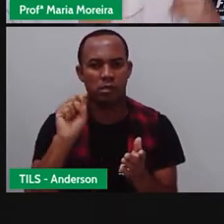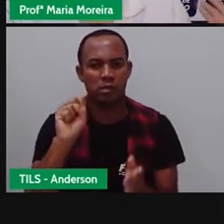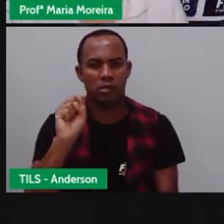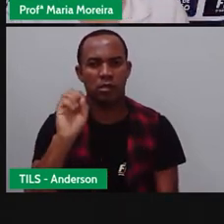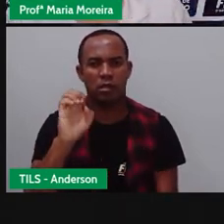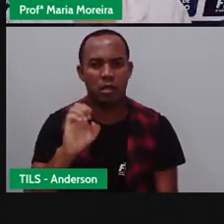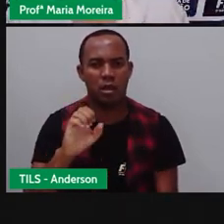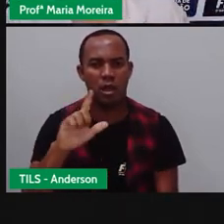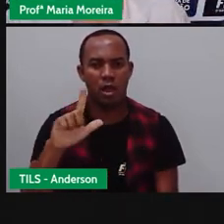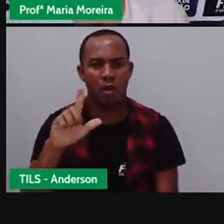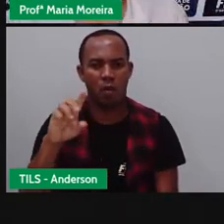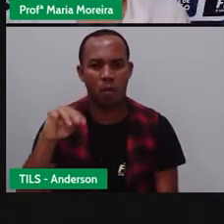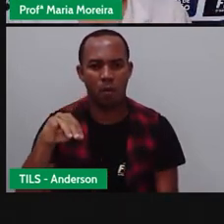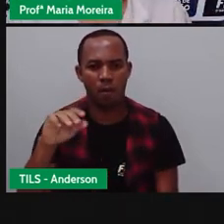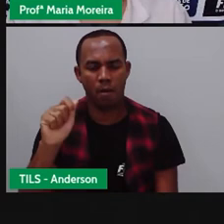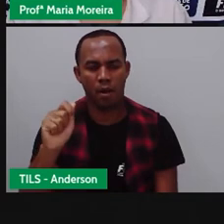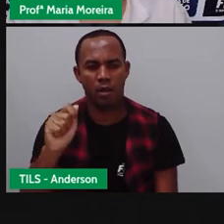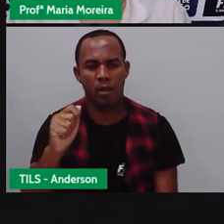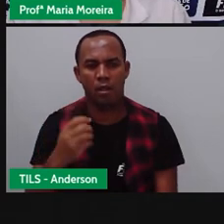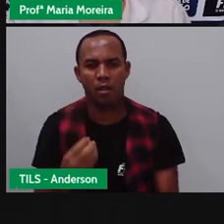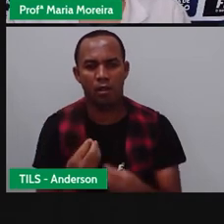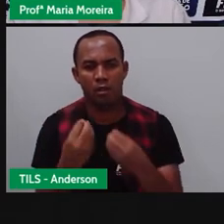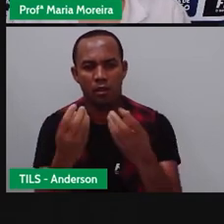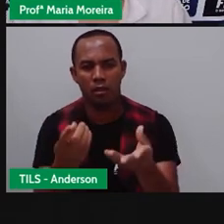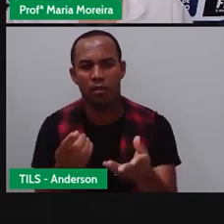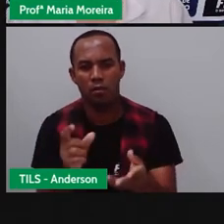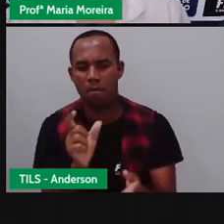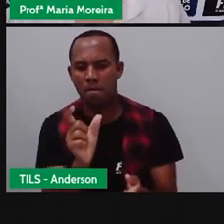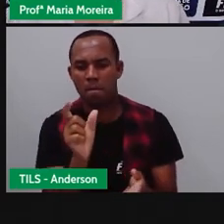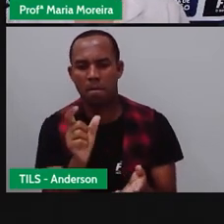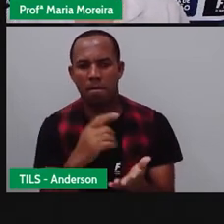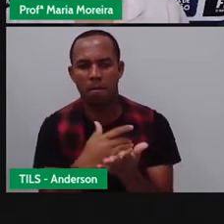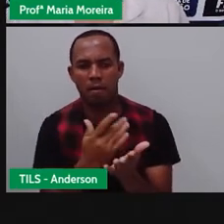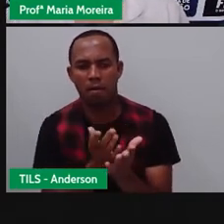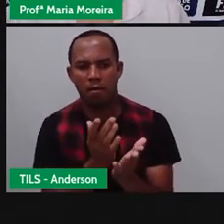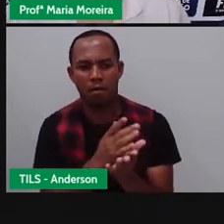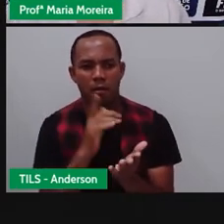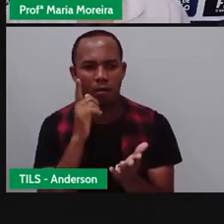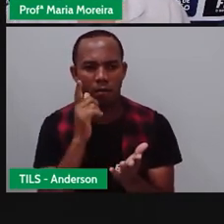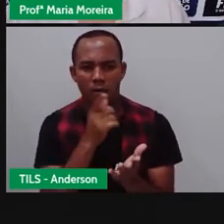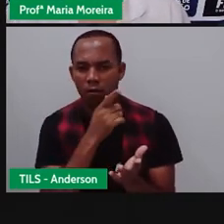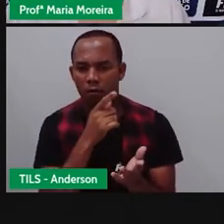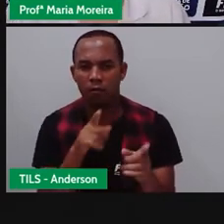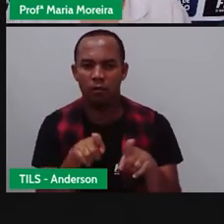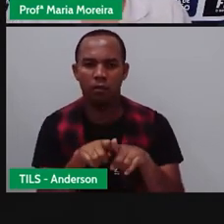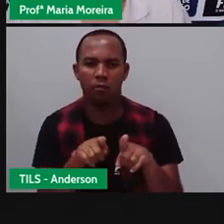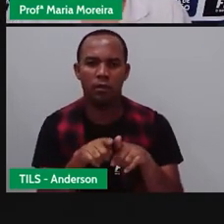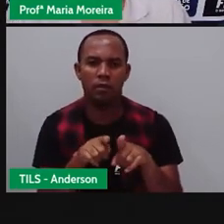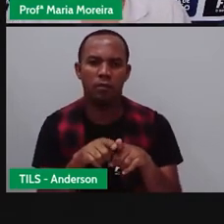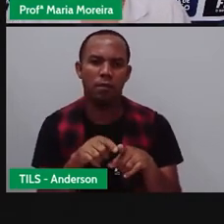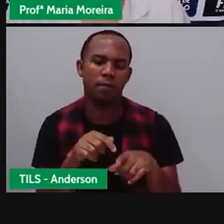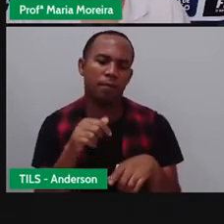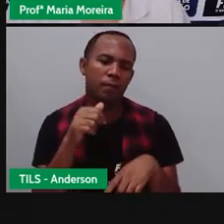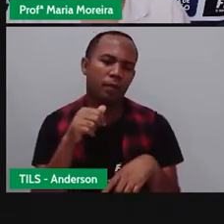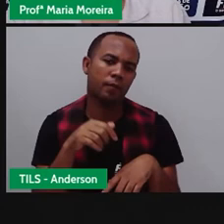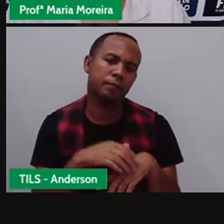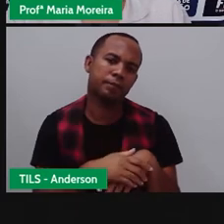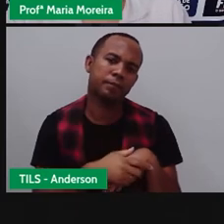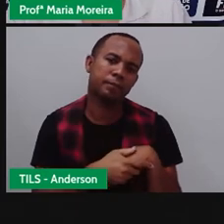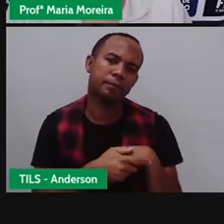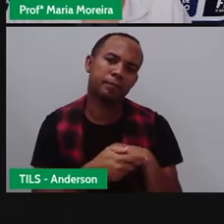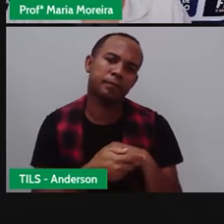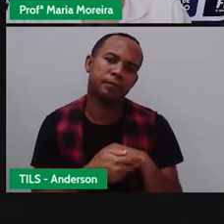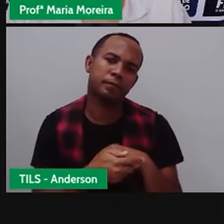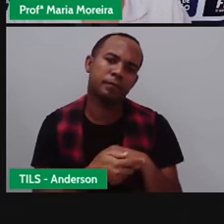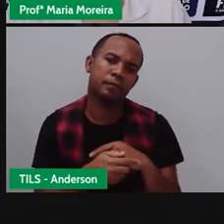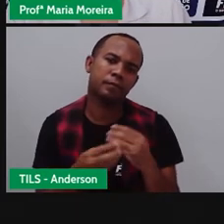Selma. Trouxe um pedaço de bolo para você e outro para o Gustavo. É para a hora do recreio. Foi minha mãe que fez. Está uma delícia, né?